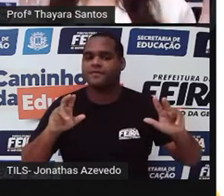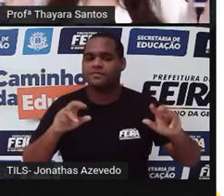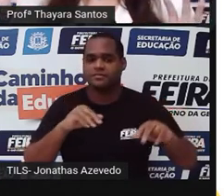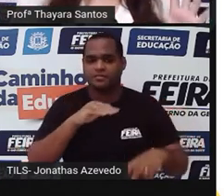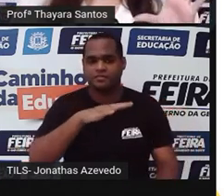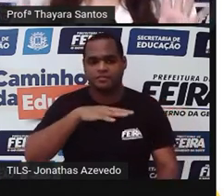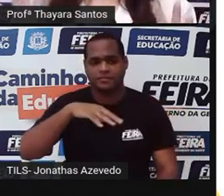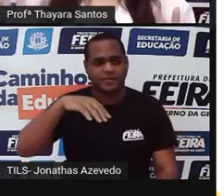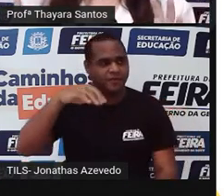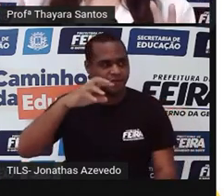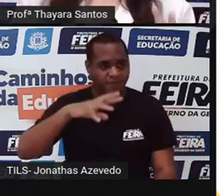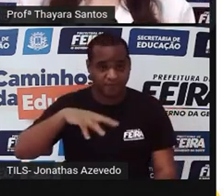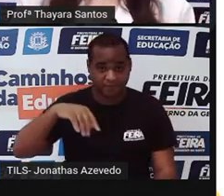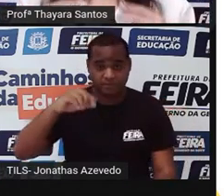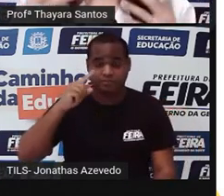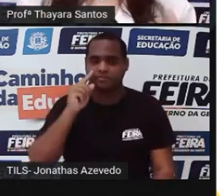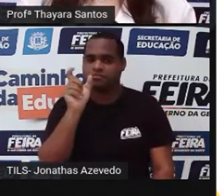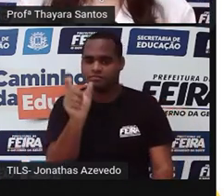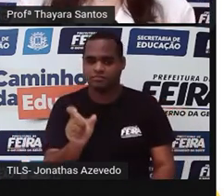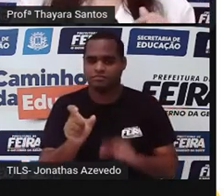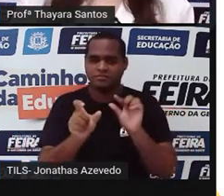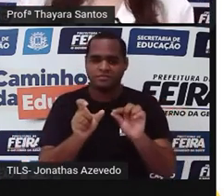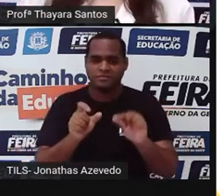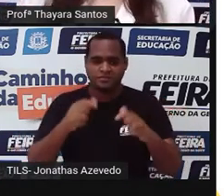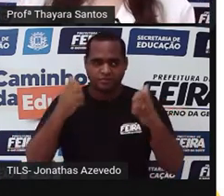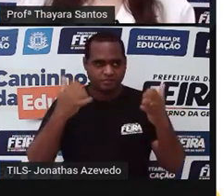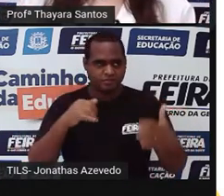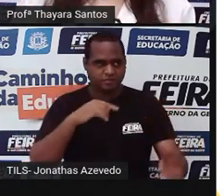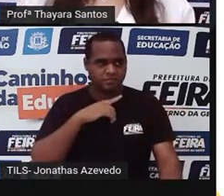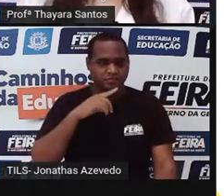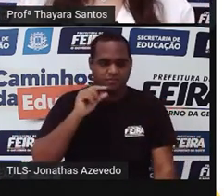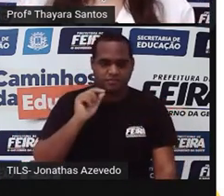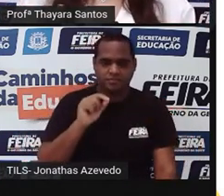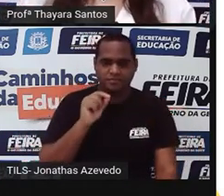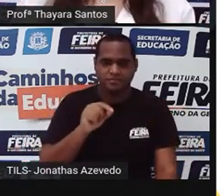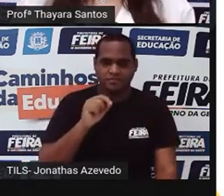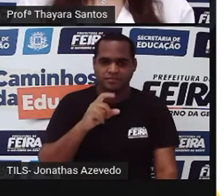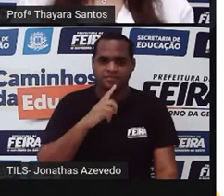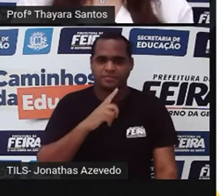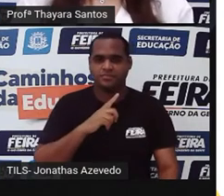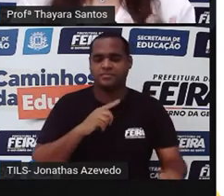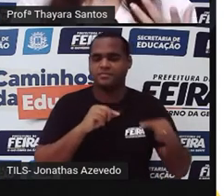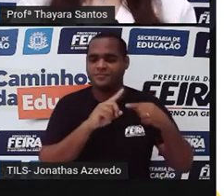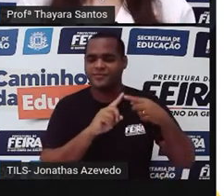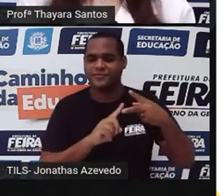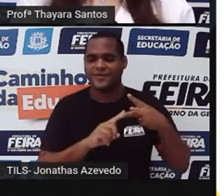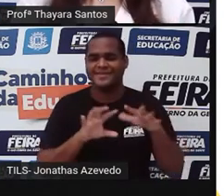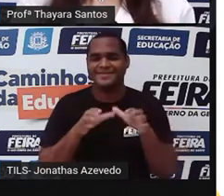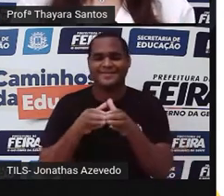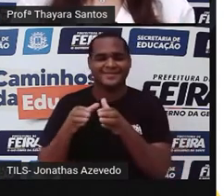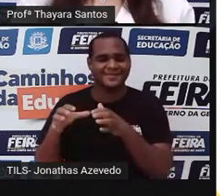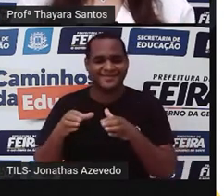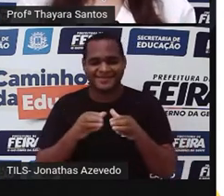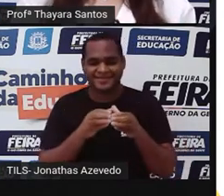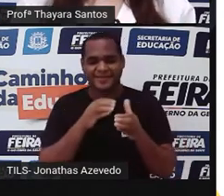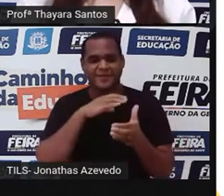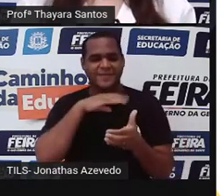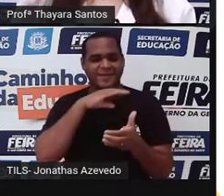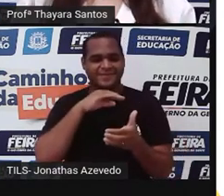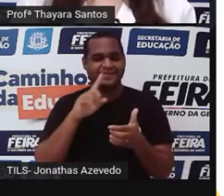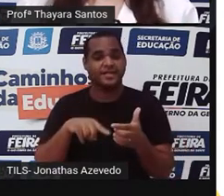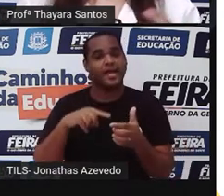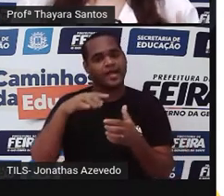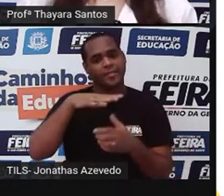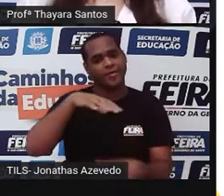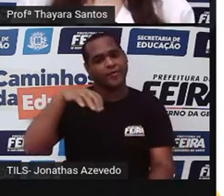E tem algumas características aí que a gente pode utilizar para diferenciar esses dois animais. Por exemplo, o polvo, ele